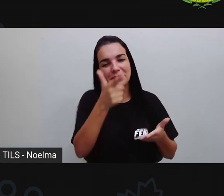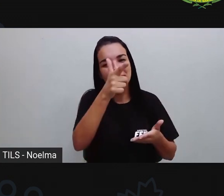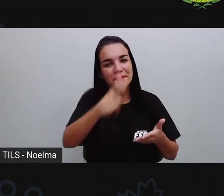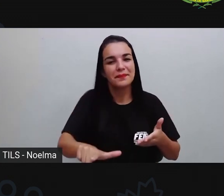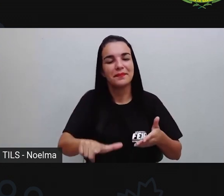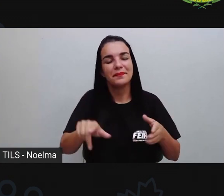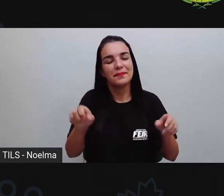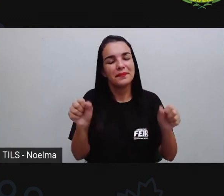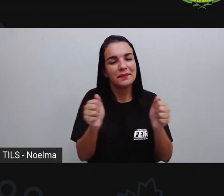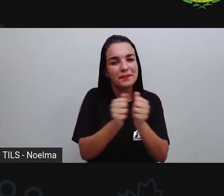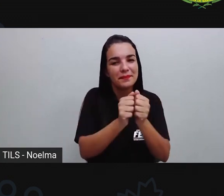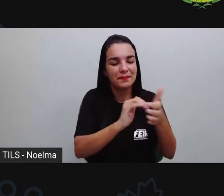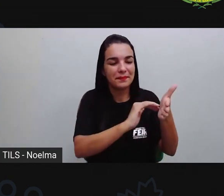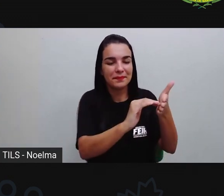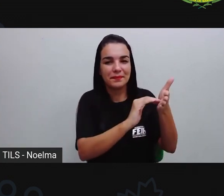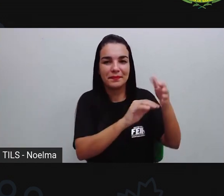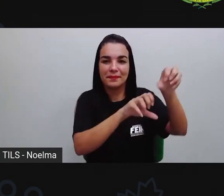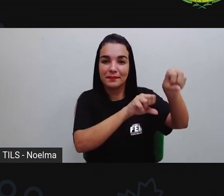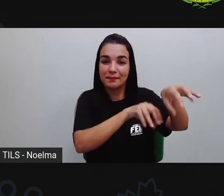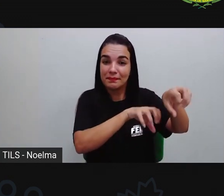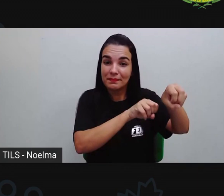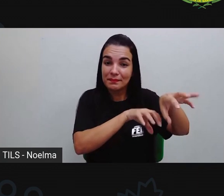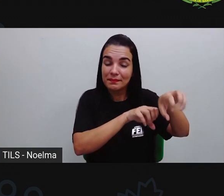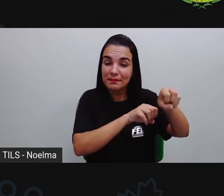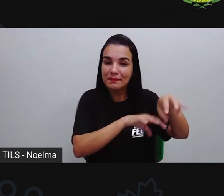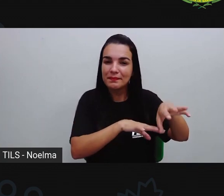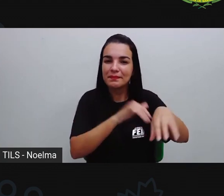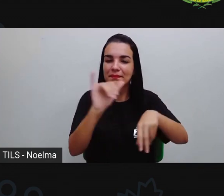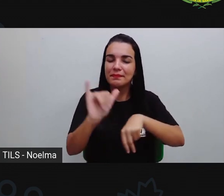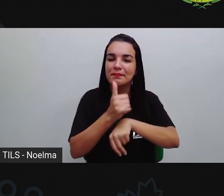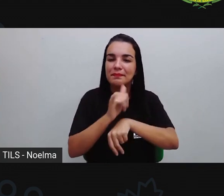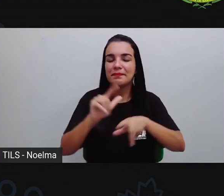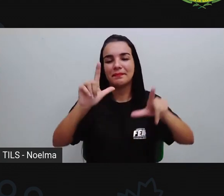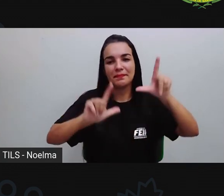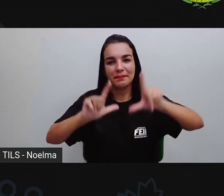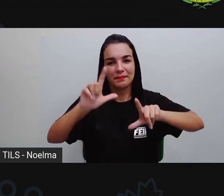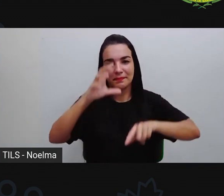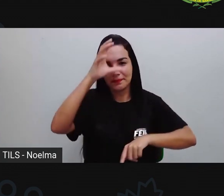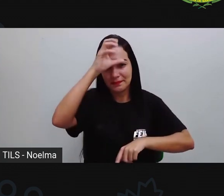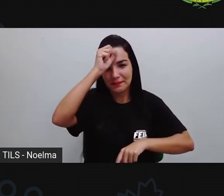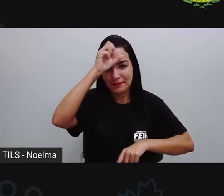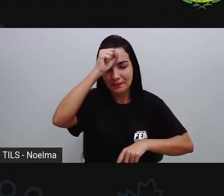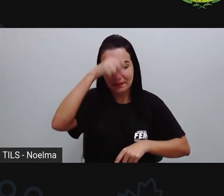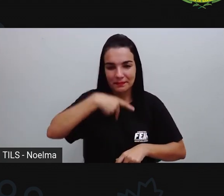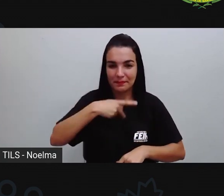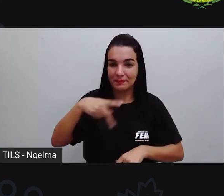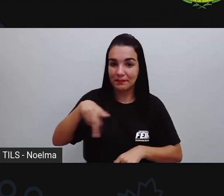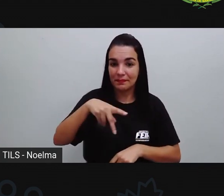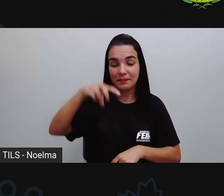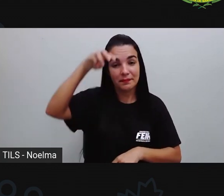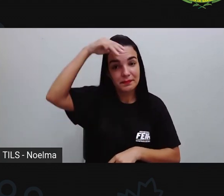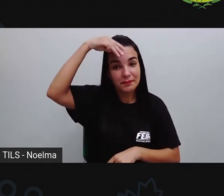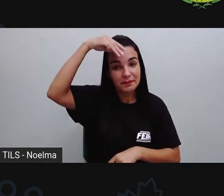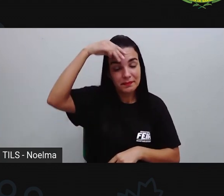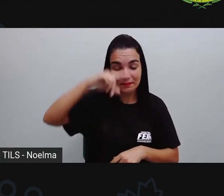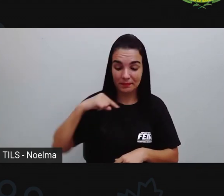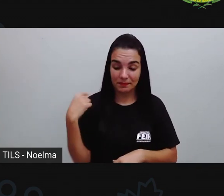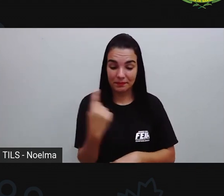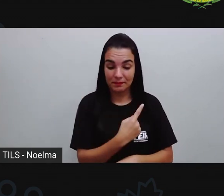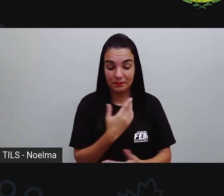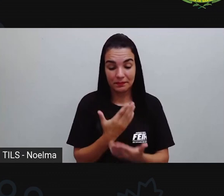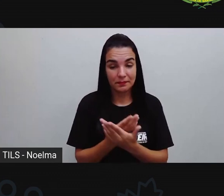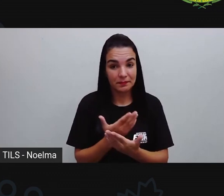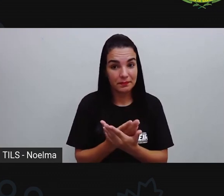vocês aqui no nosso canal para mais um momento de muito aprendizado. Eu sou a professora Mirth e nós teremos